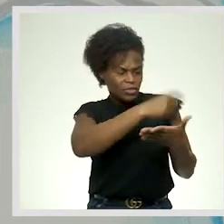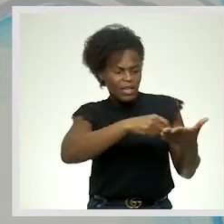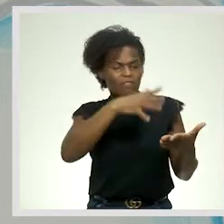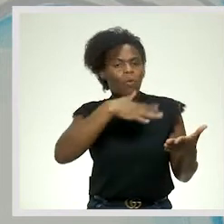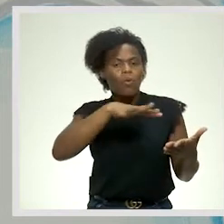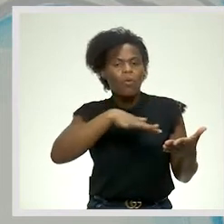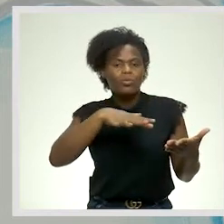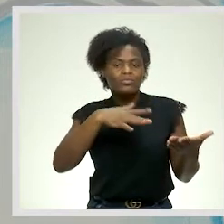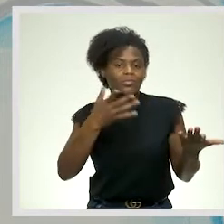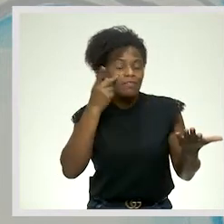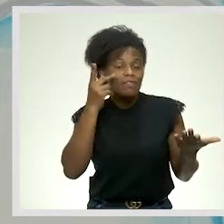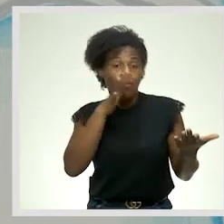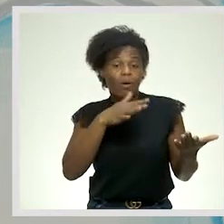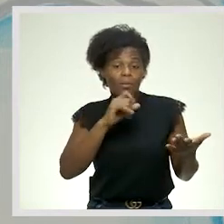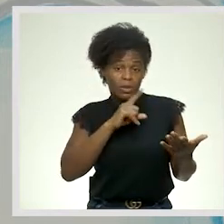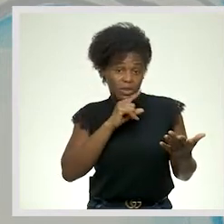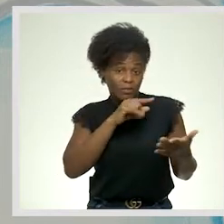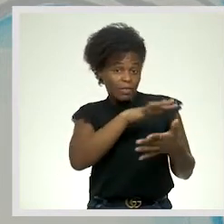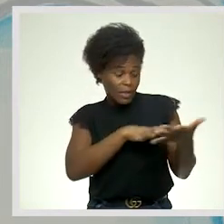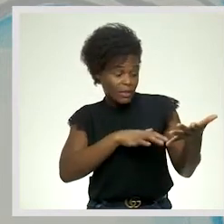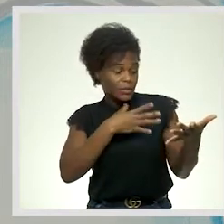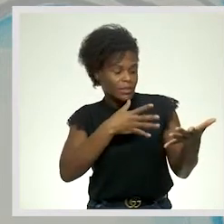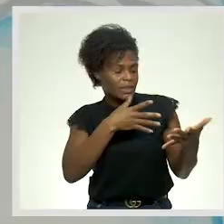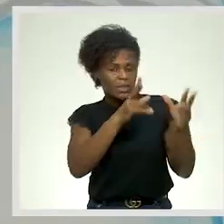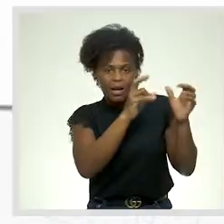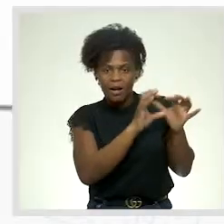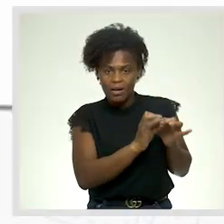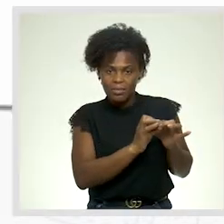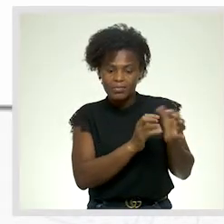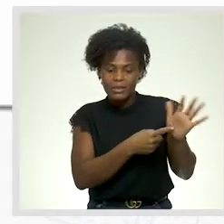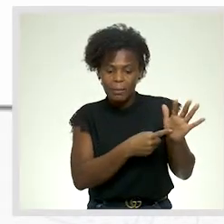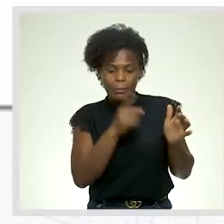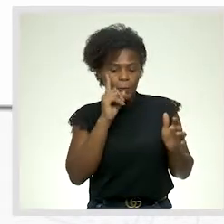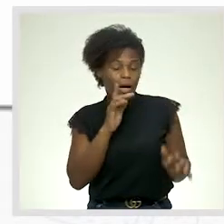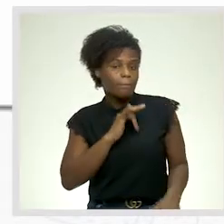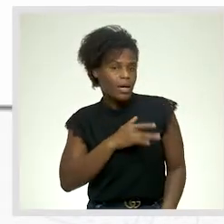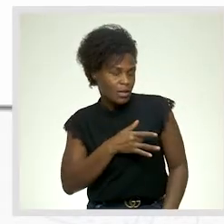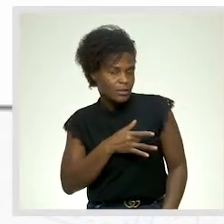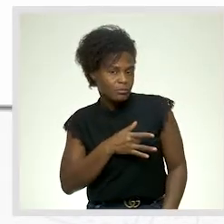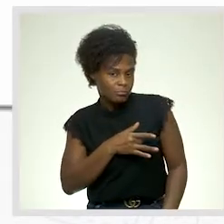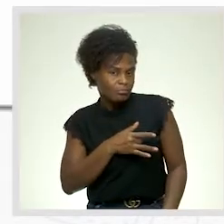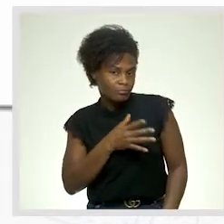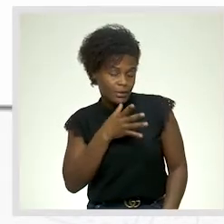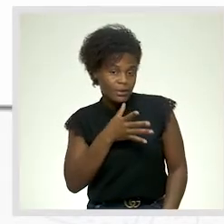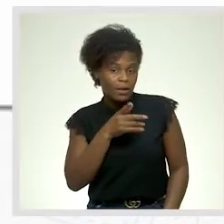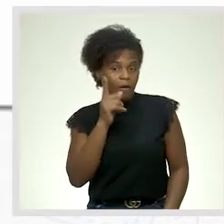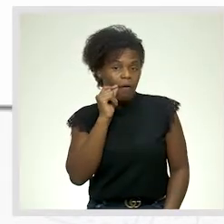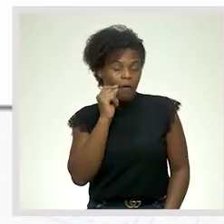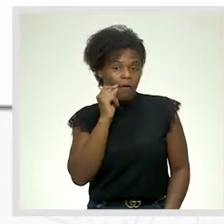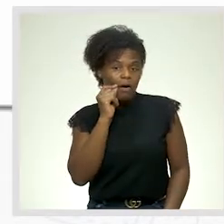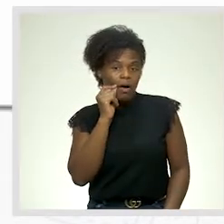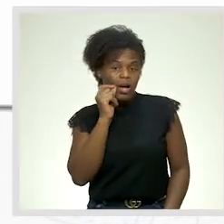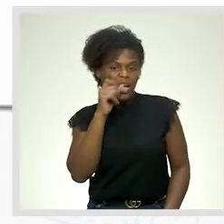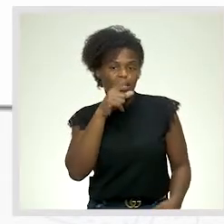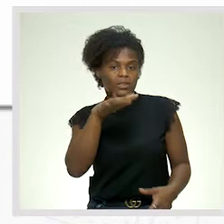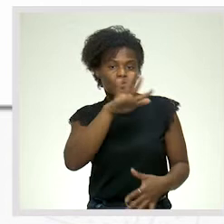nós descobrirmos? O texto está a dizer em relação à amada, aliás. O autor geográfico, já vimos